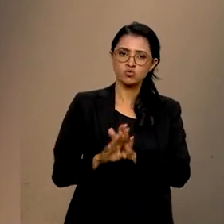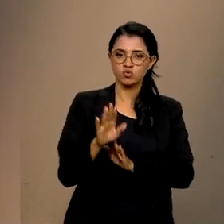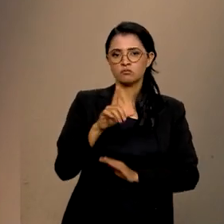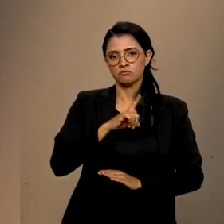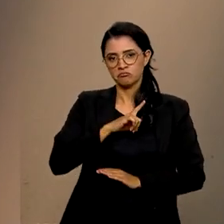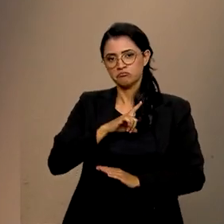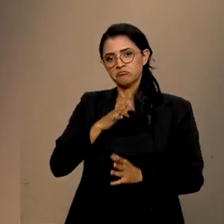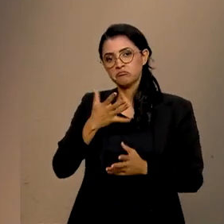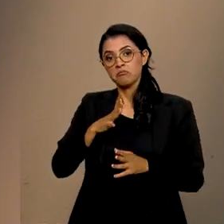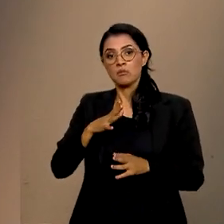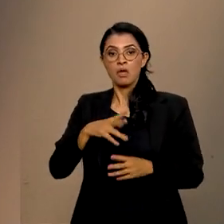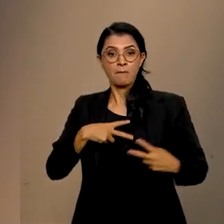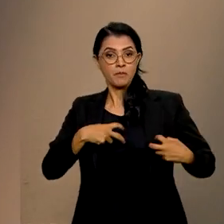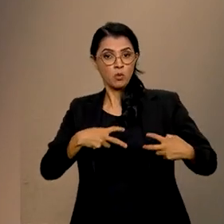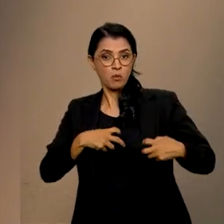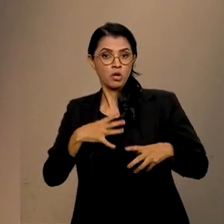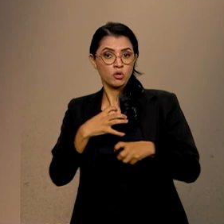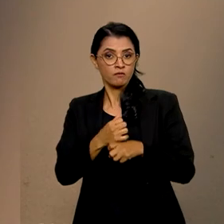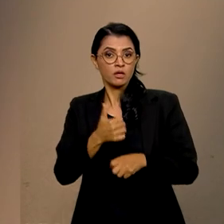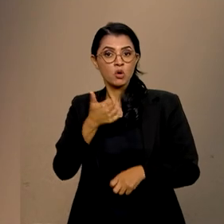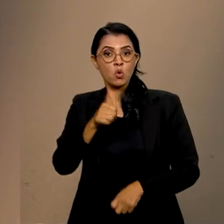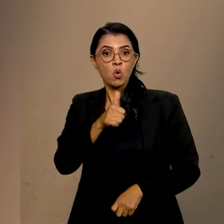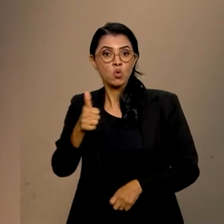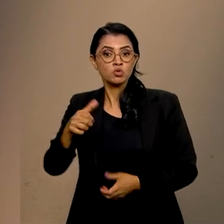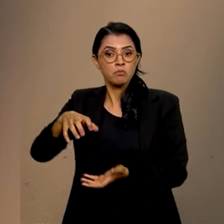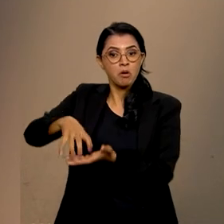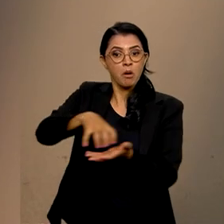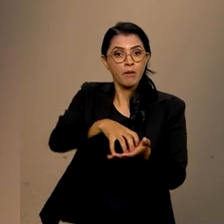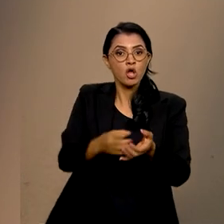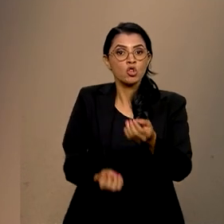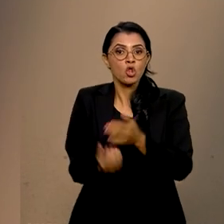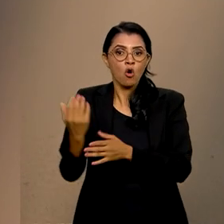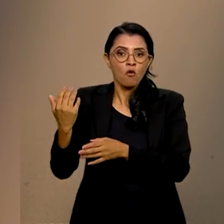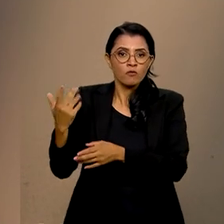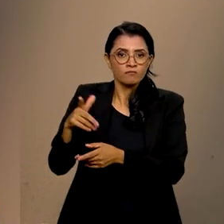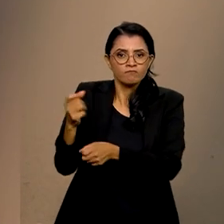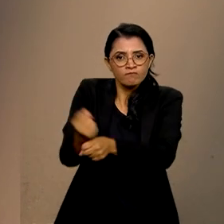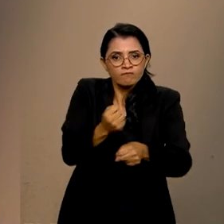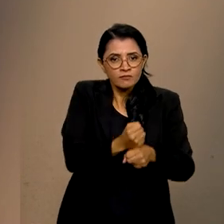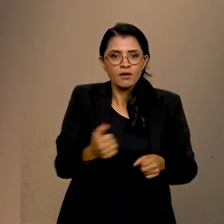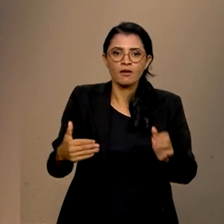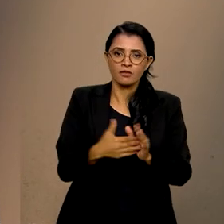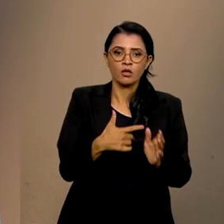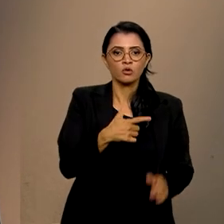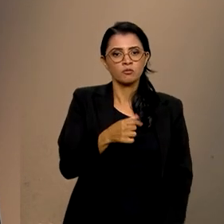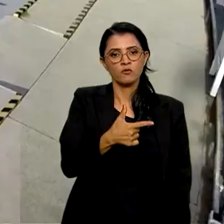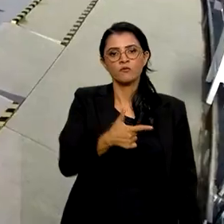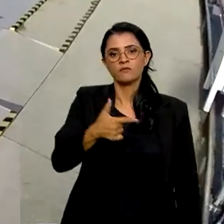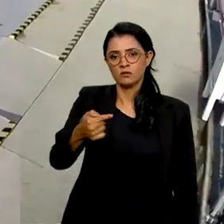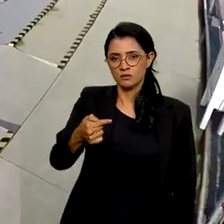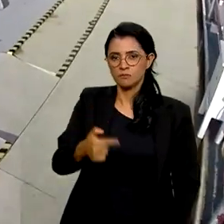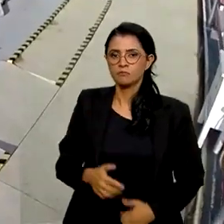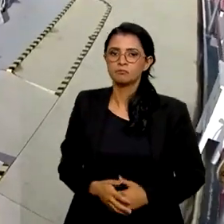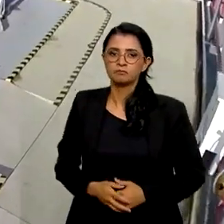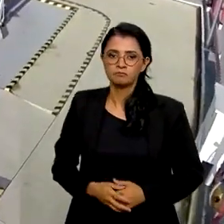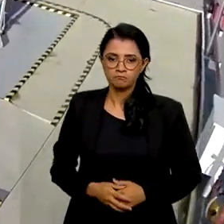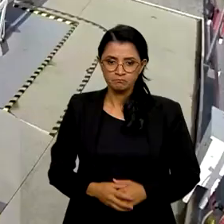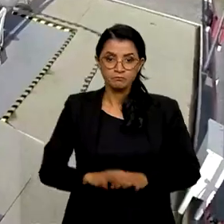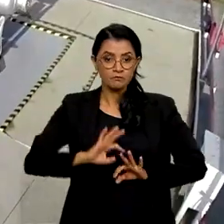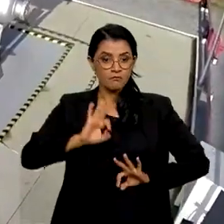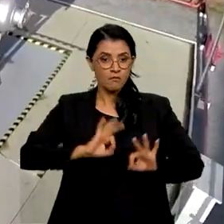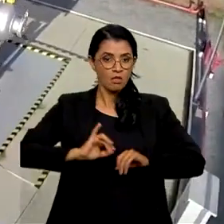De acordo com a Petrobras, 11 novas plataformas devem ser instaladas até 2027. O plano